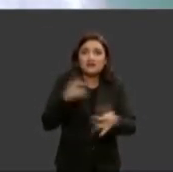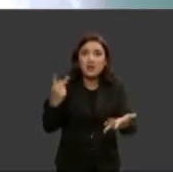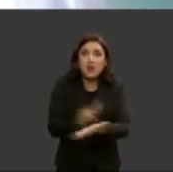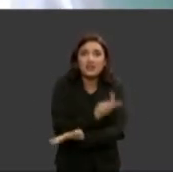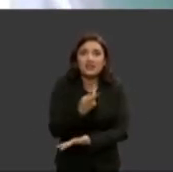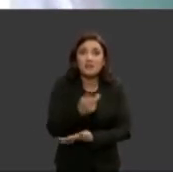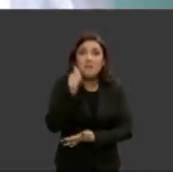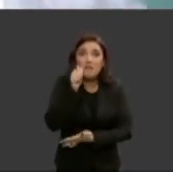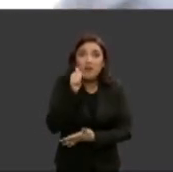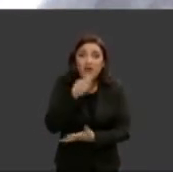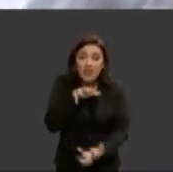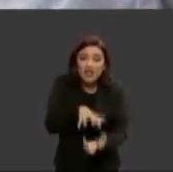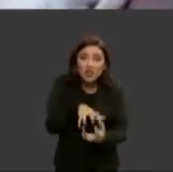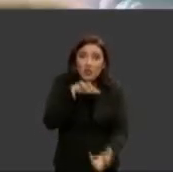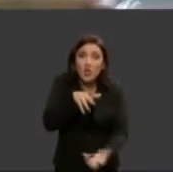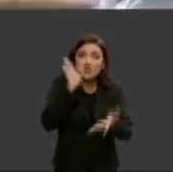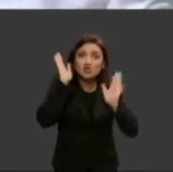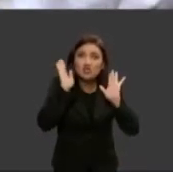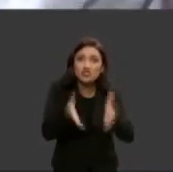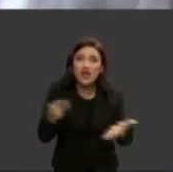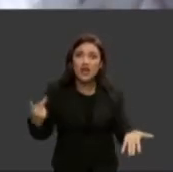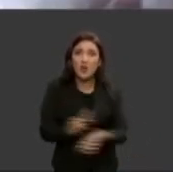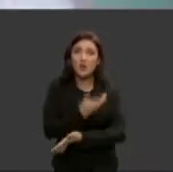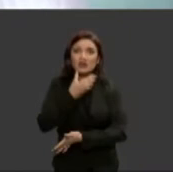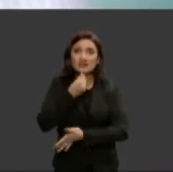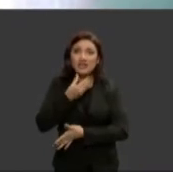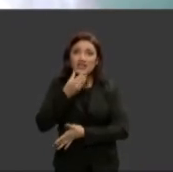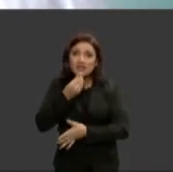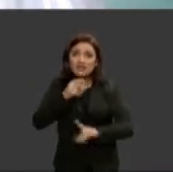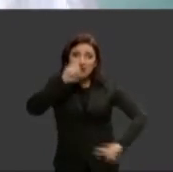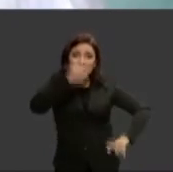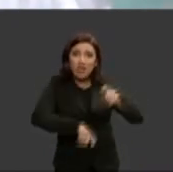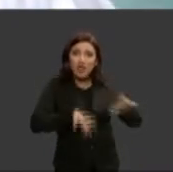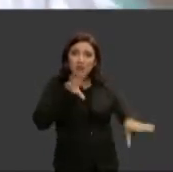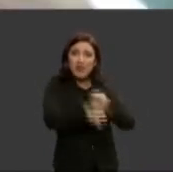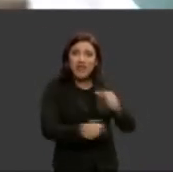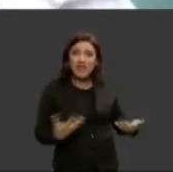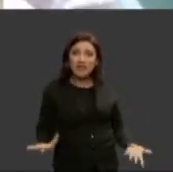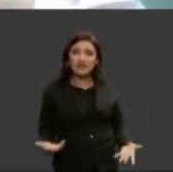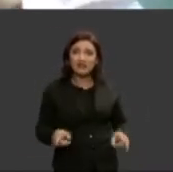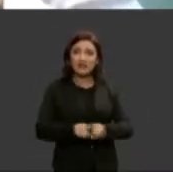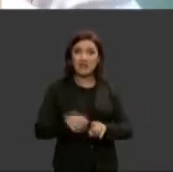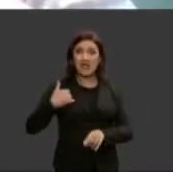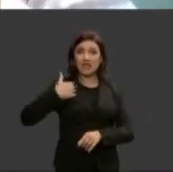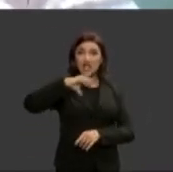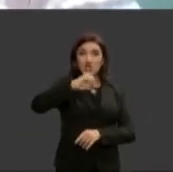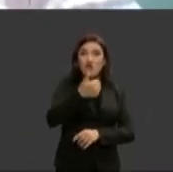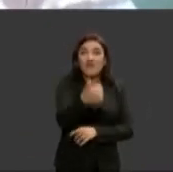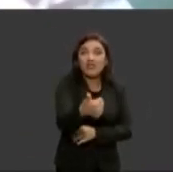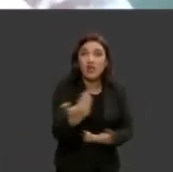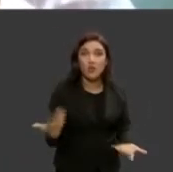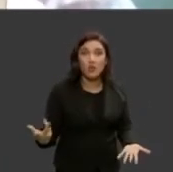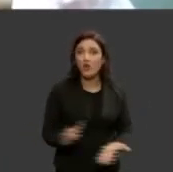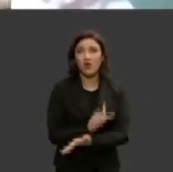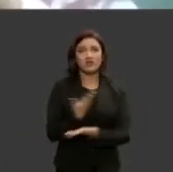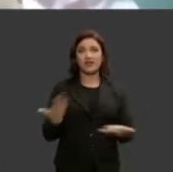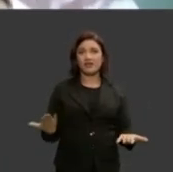mulher idosa eu tenho imagens aqui no ministério de mulheres de 91 anos de idade sendo estupradas no meu país